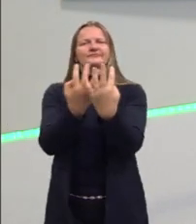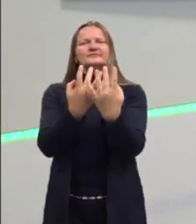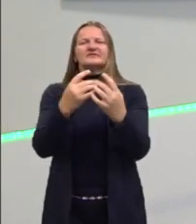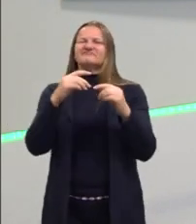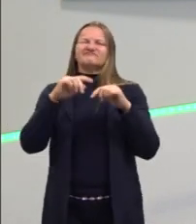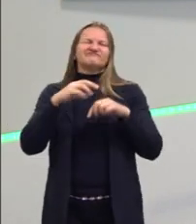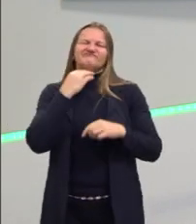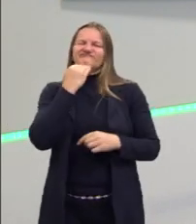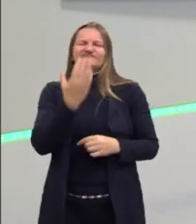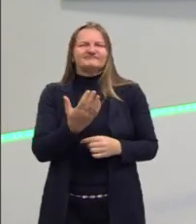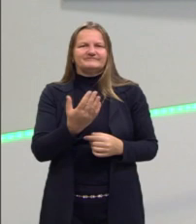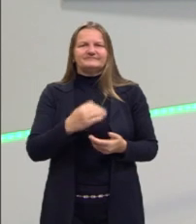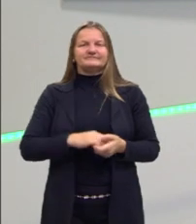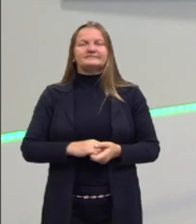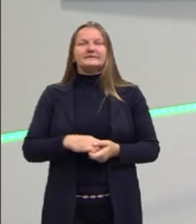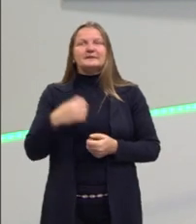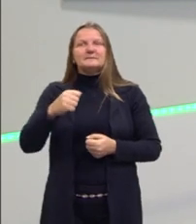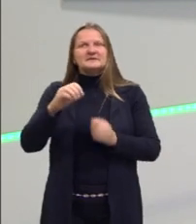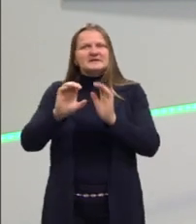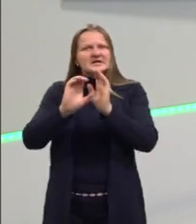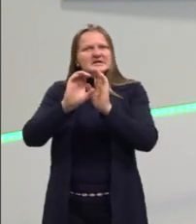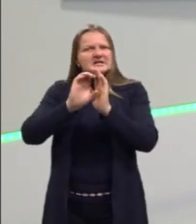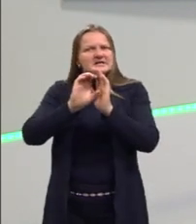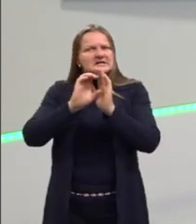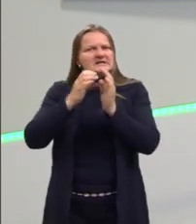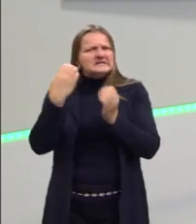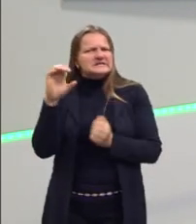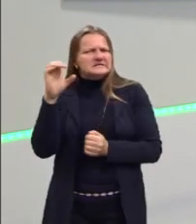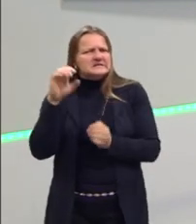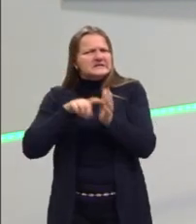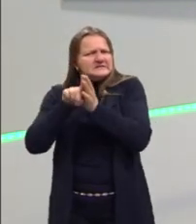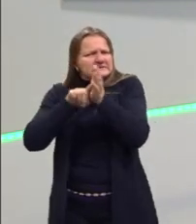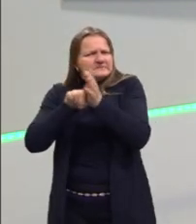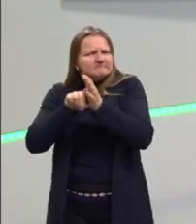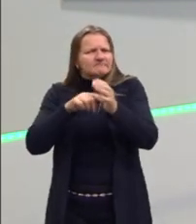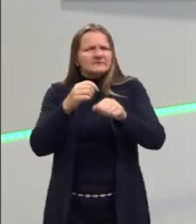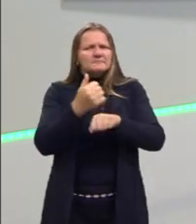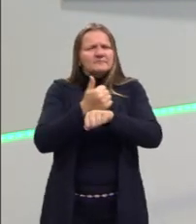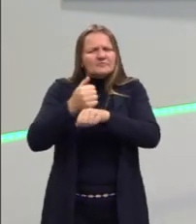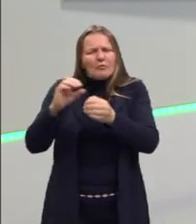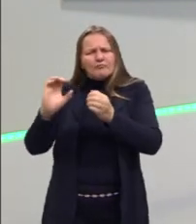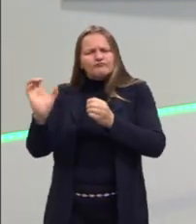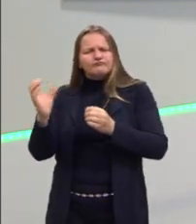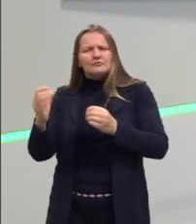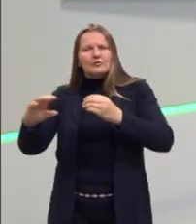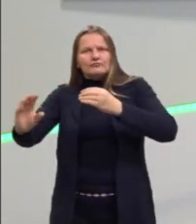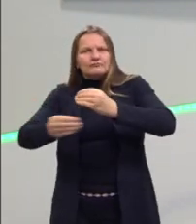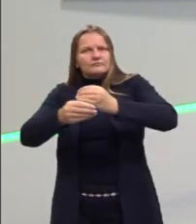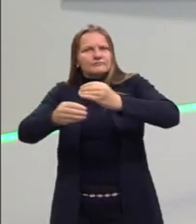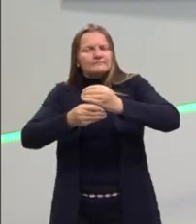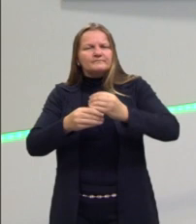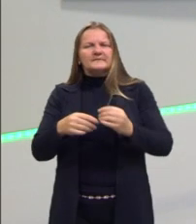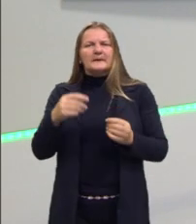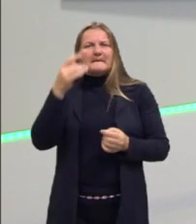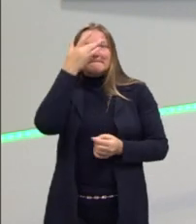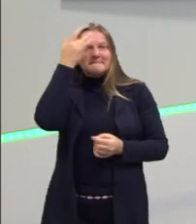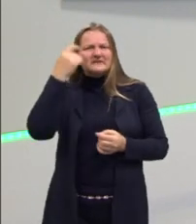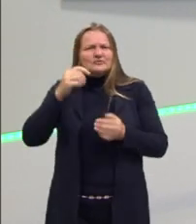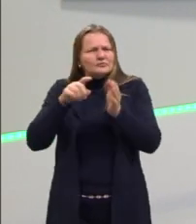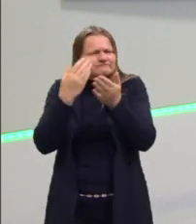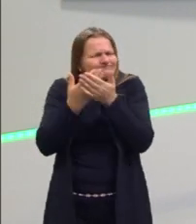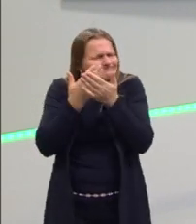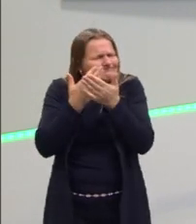Tu precisa de informações científicas para comprovar aquilo que tu está falando. De algum estudioso que foi lá e